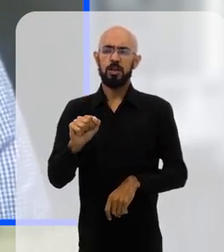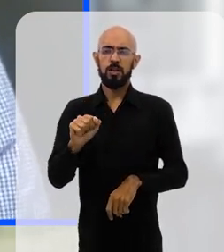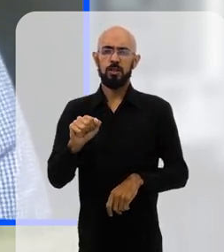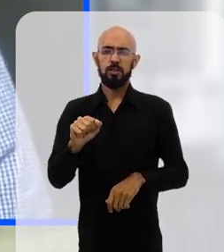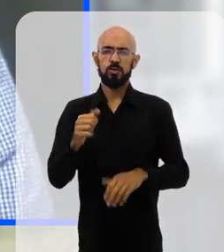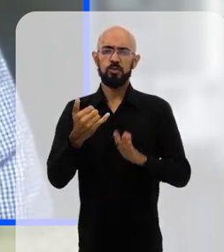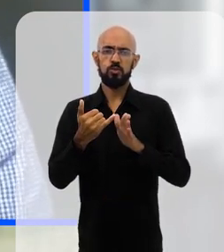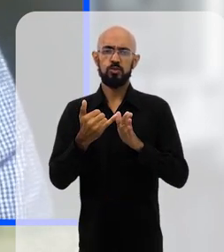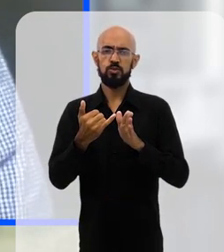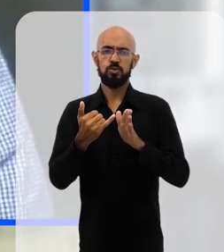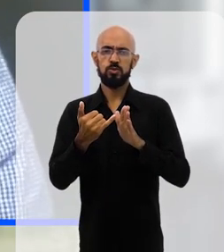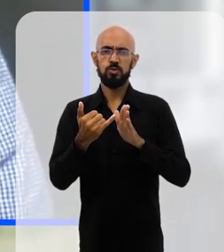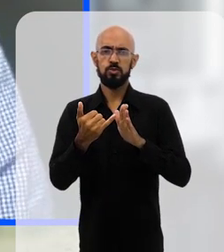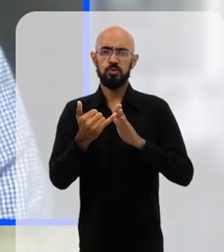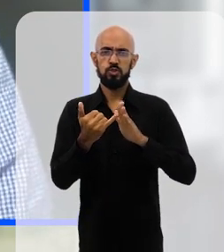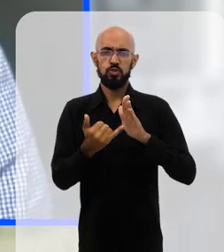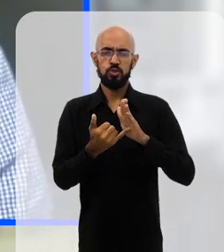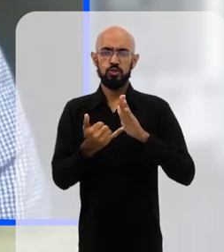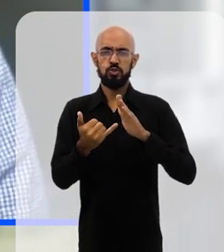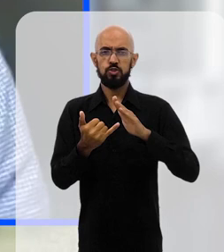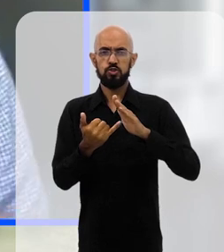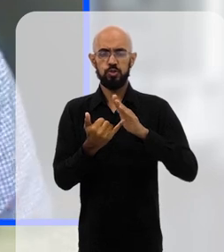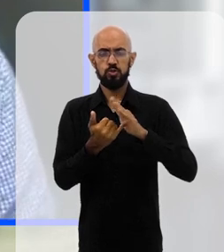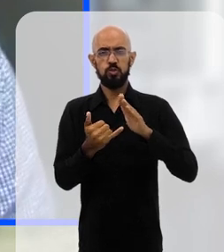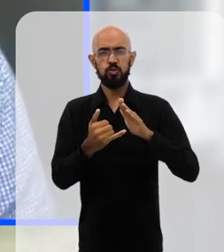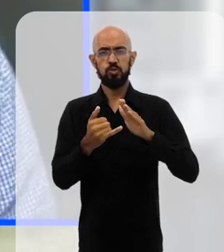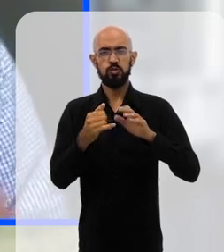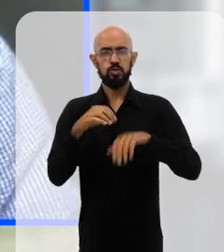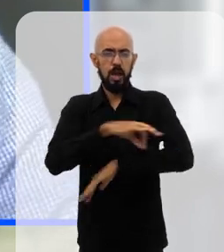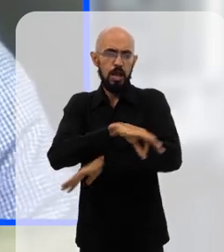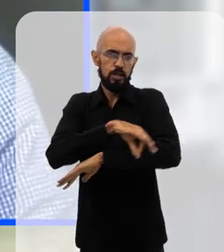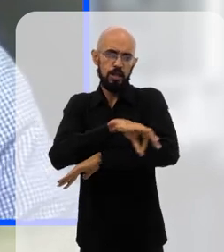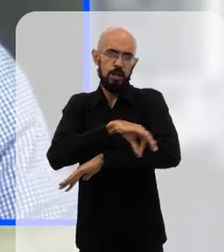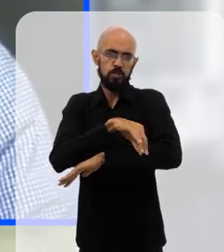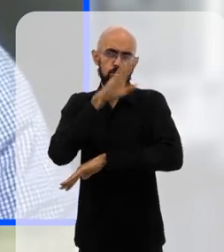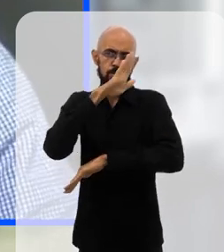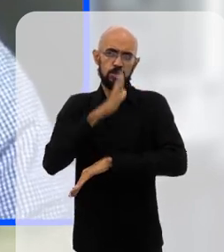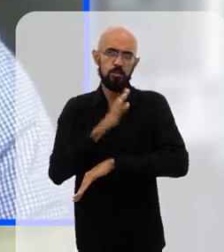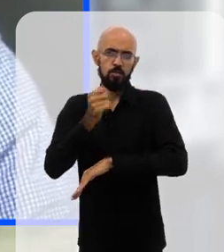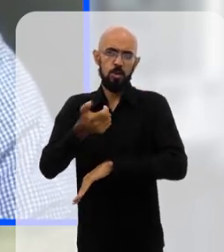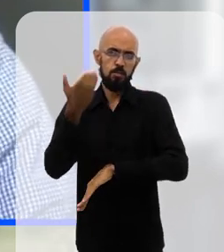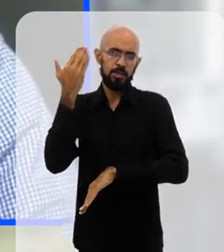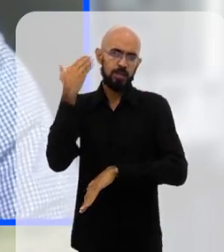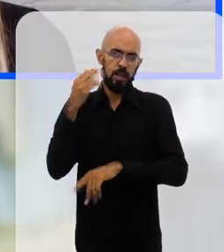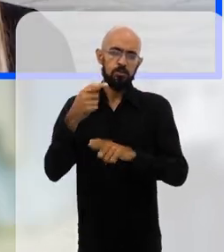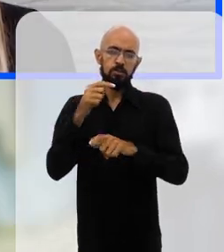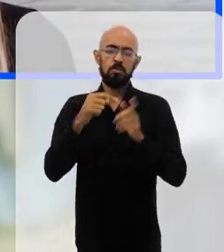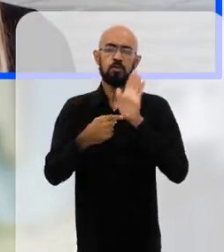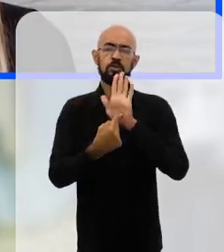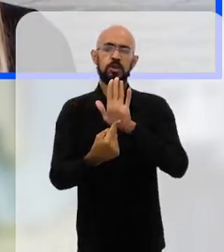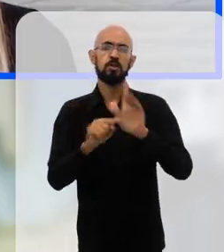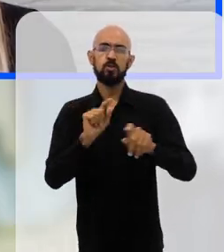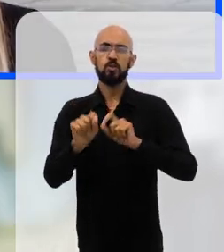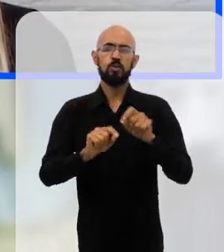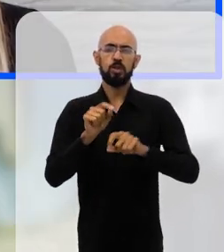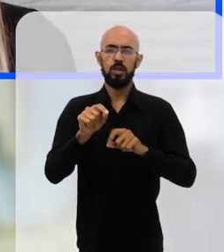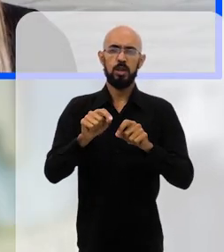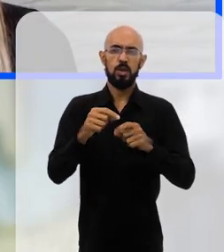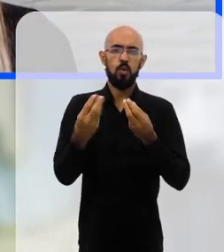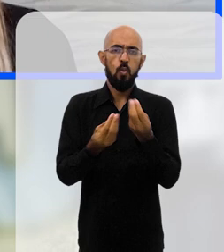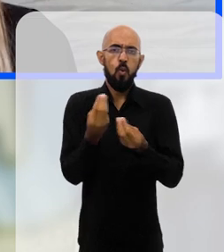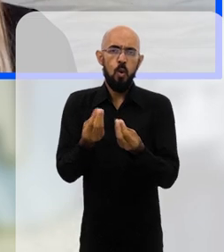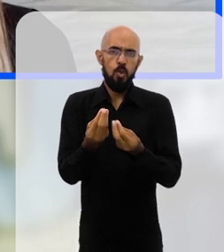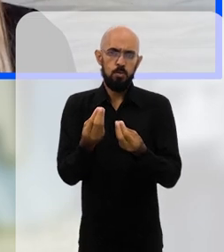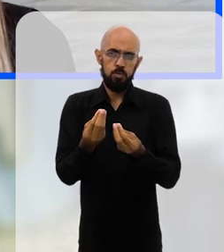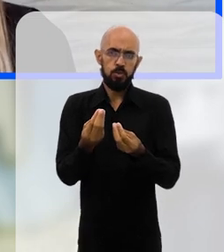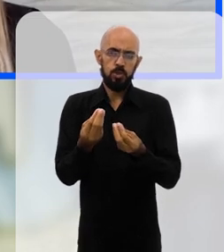Instituto dos Arquitetos do Brasil, recentemente, advogada muito recentemente, apontando justamente isso,